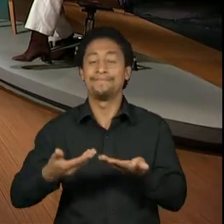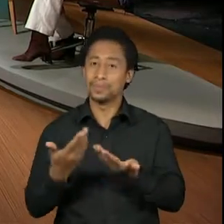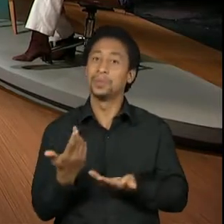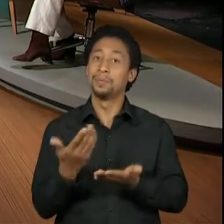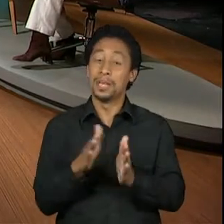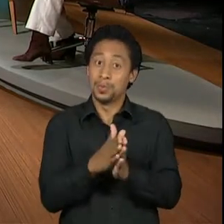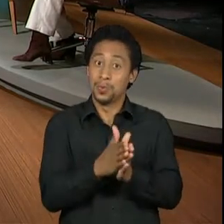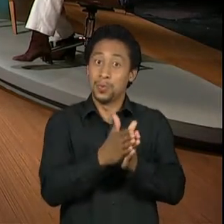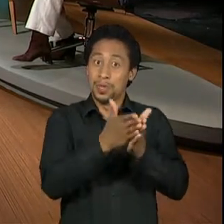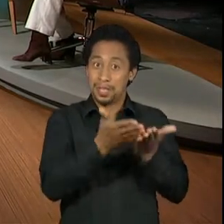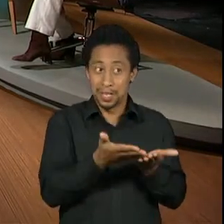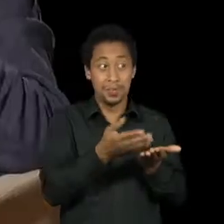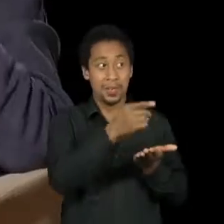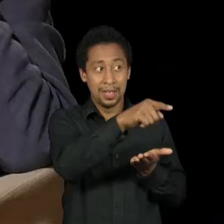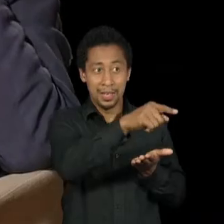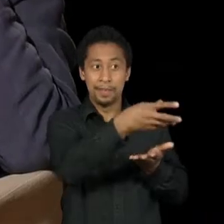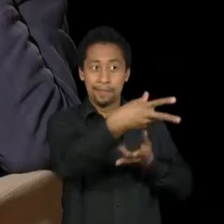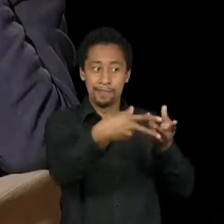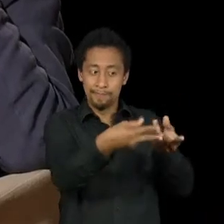ele me deu de presente.